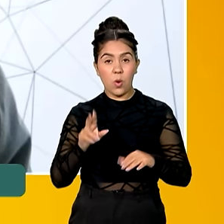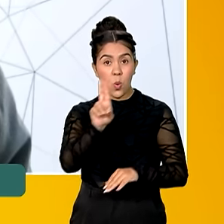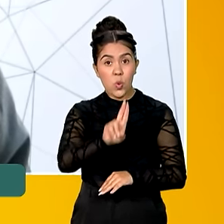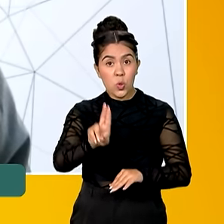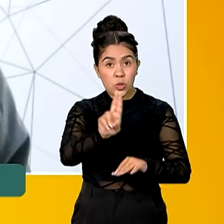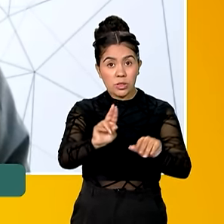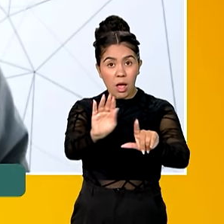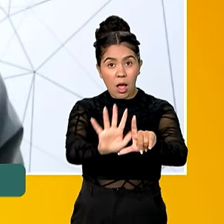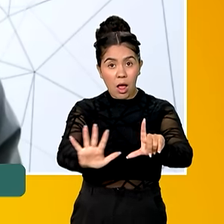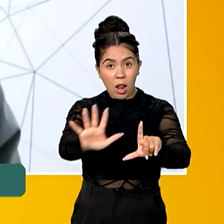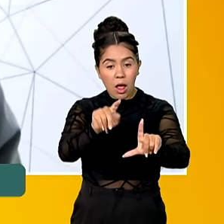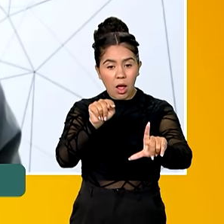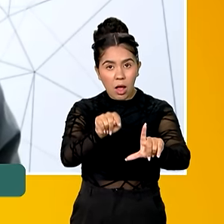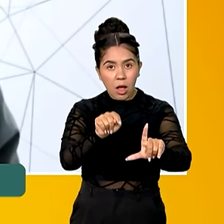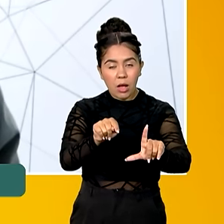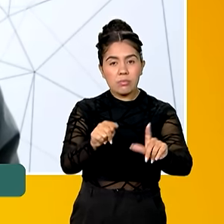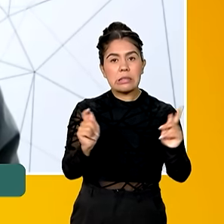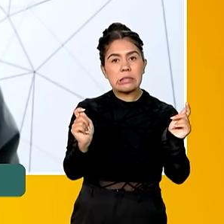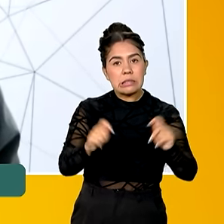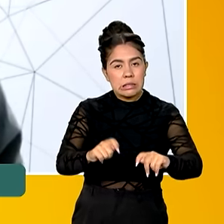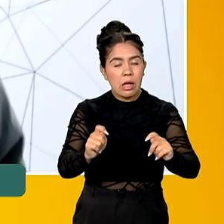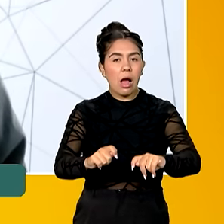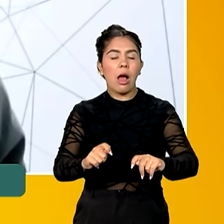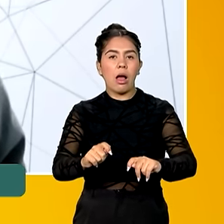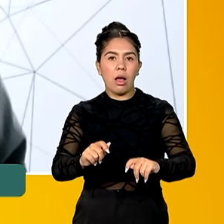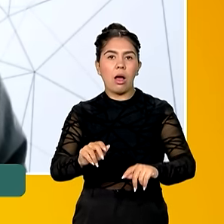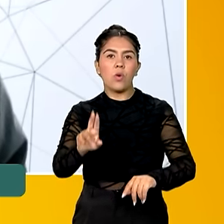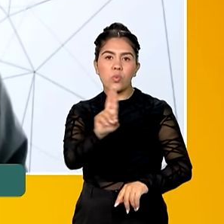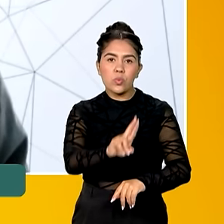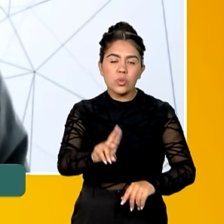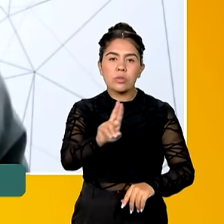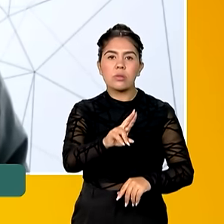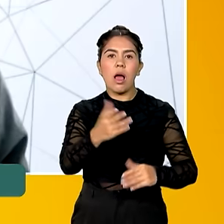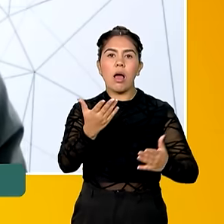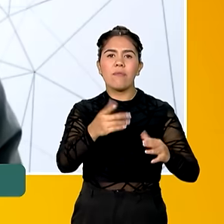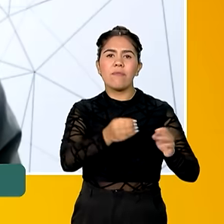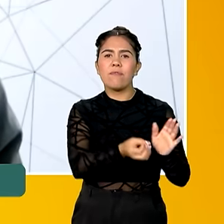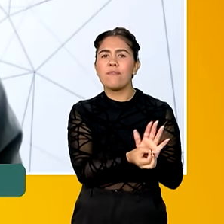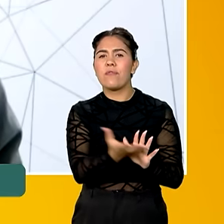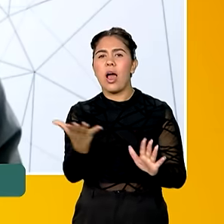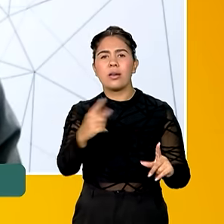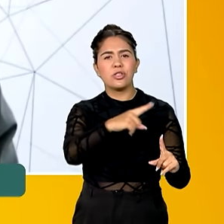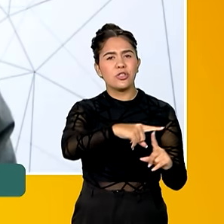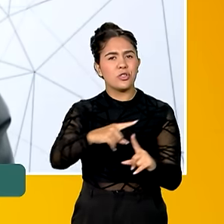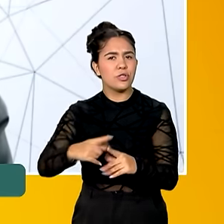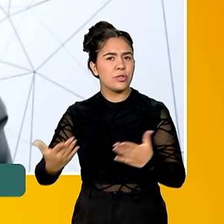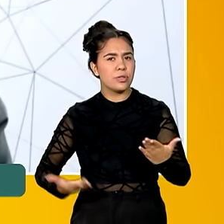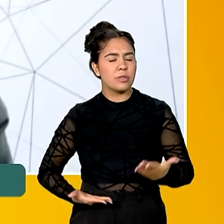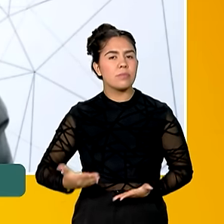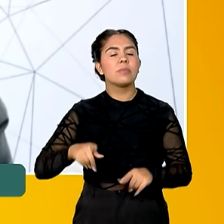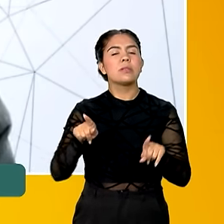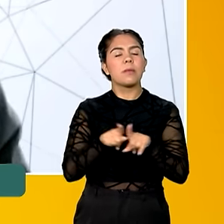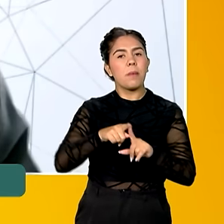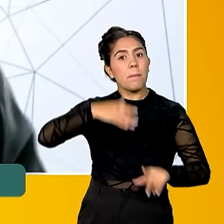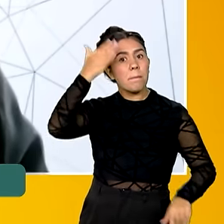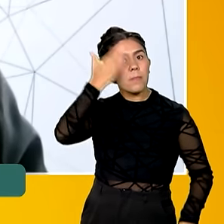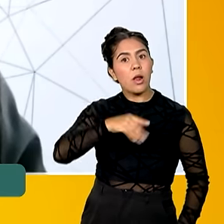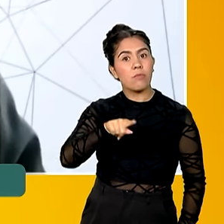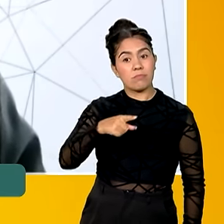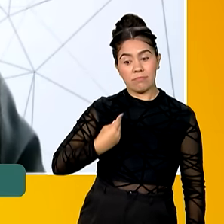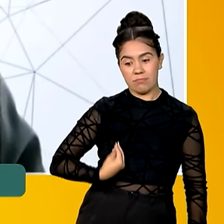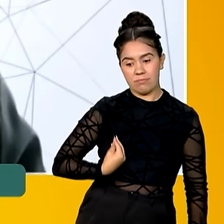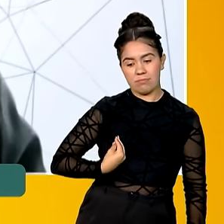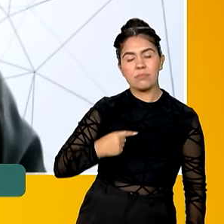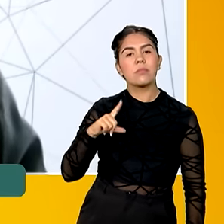Gov.br, é possível reutilizar esse serviço, essa funcionalidade, também para provar que você está vivo perante algum órgão